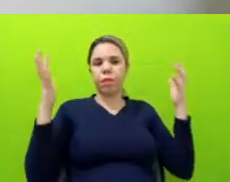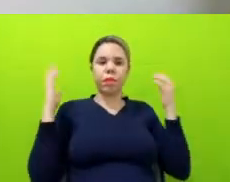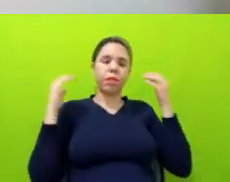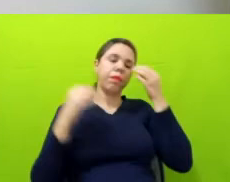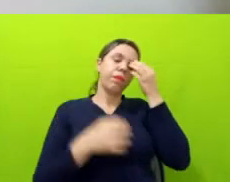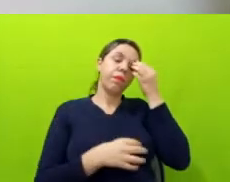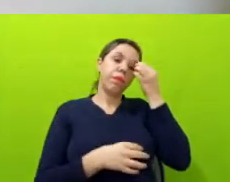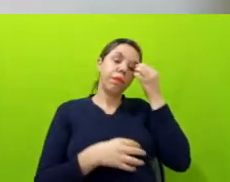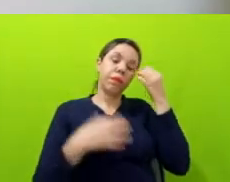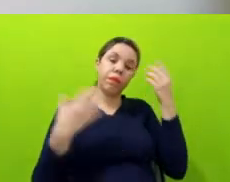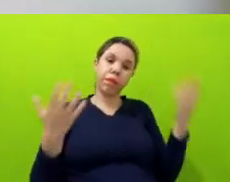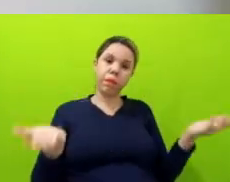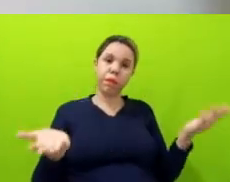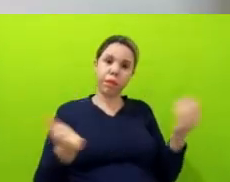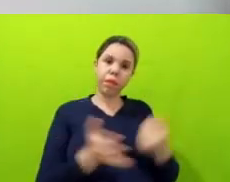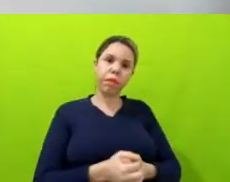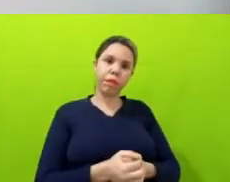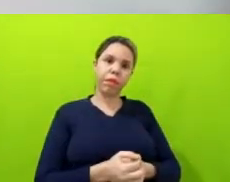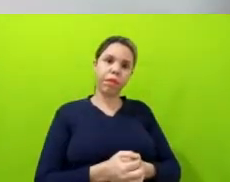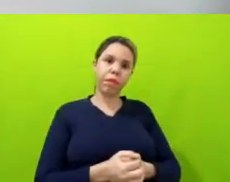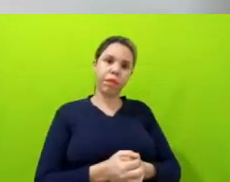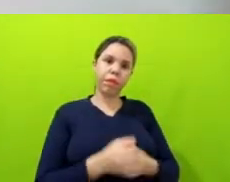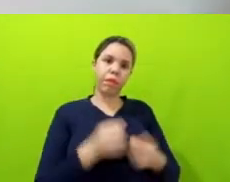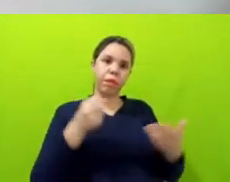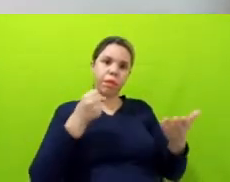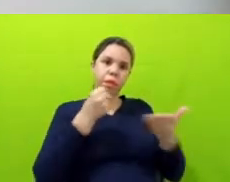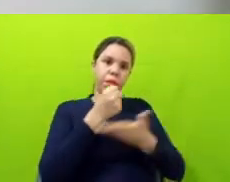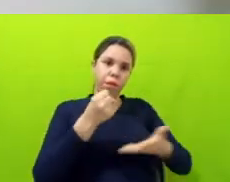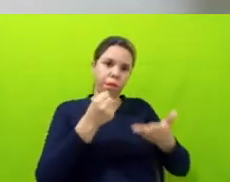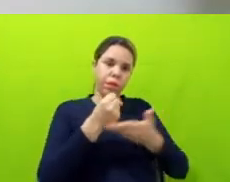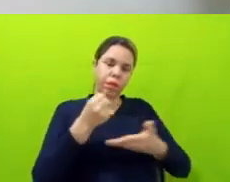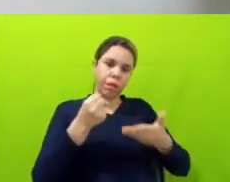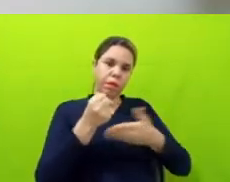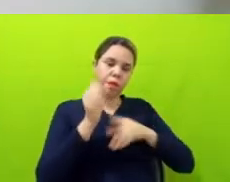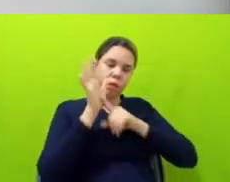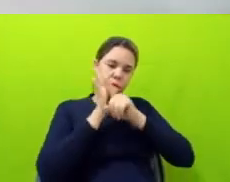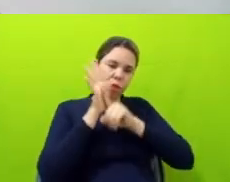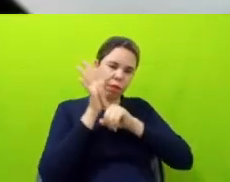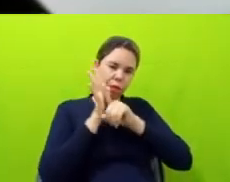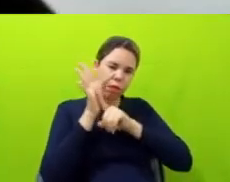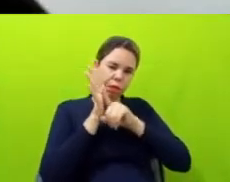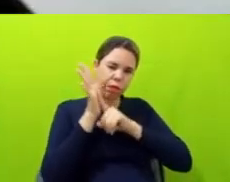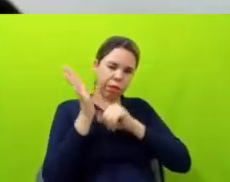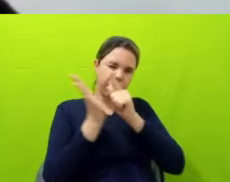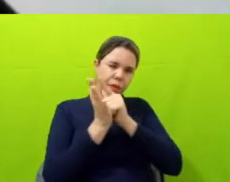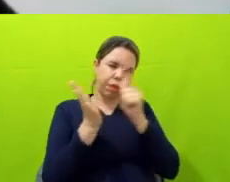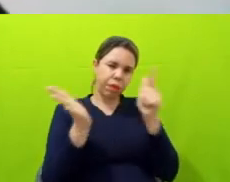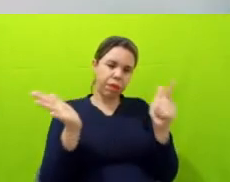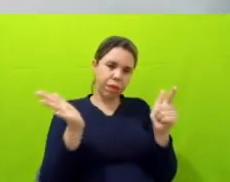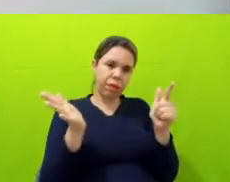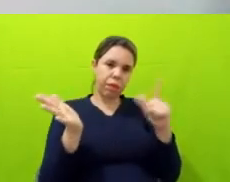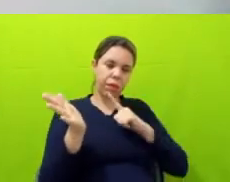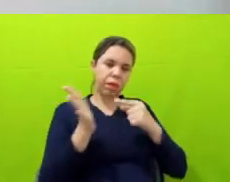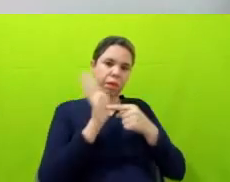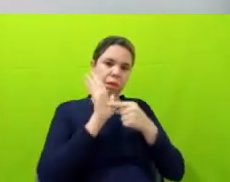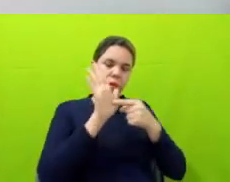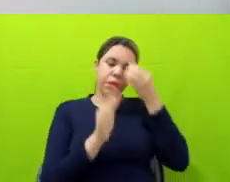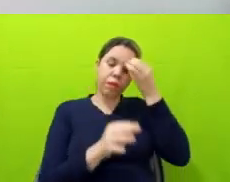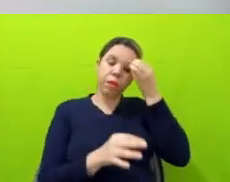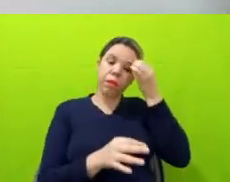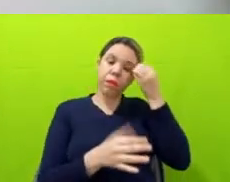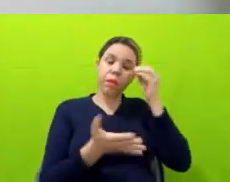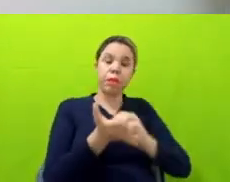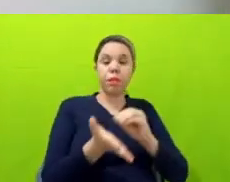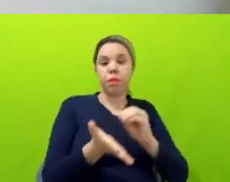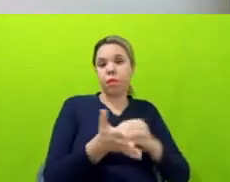base para uma série de investigações de jornalistas que têm apontado irregularidades ambientais no